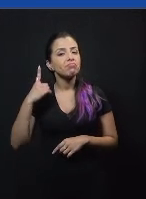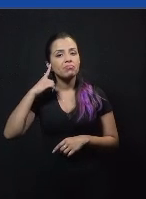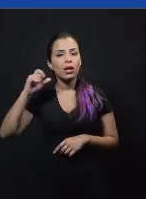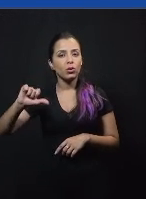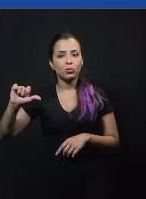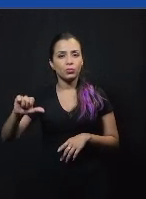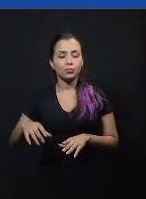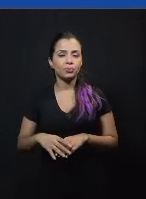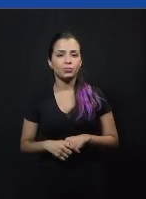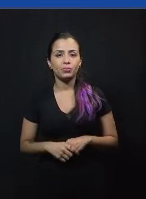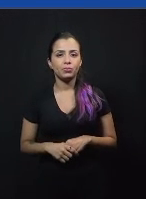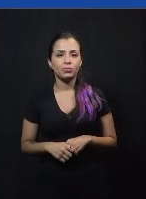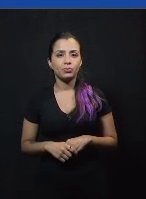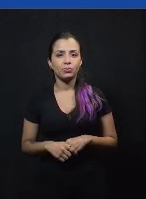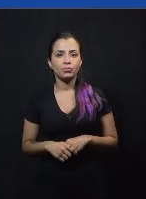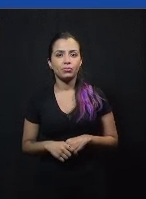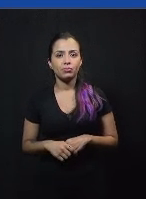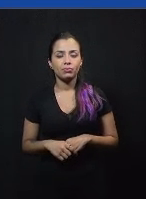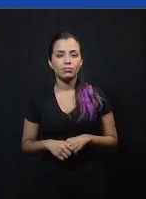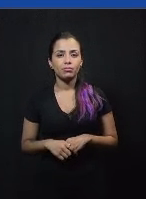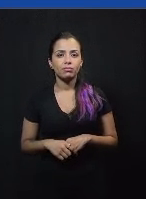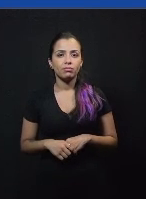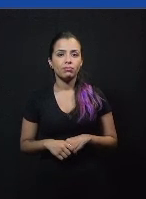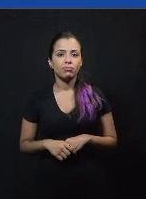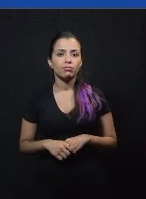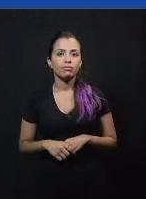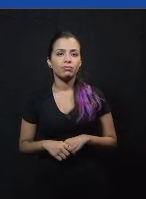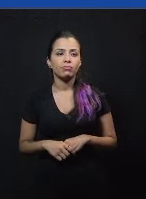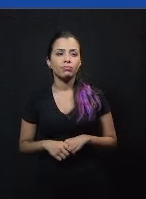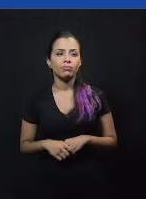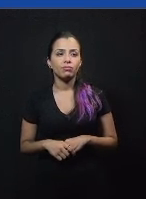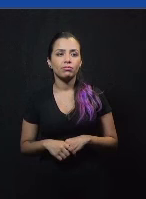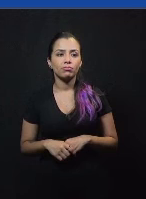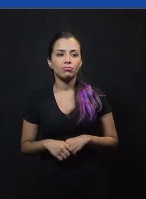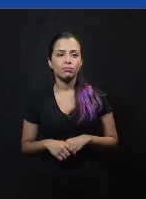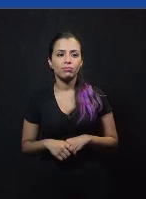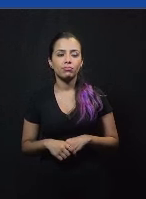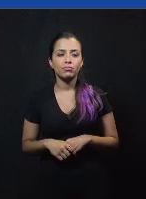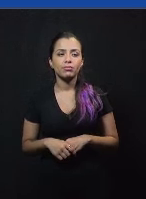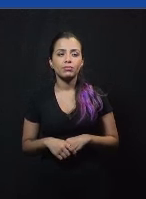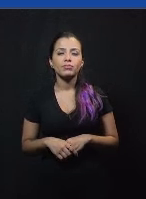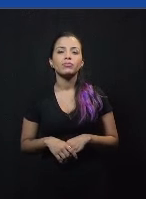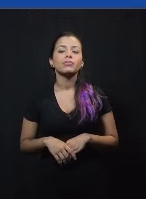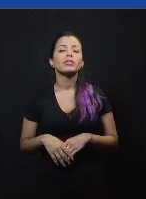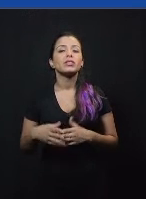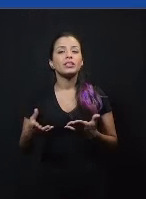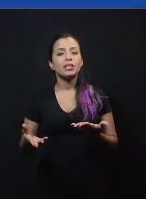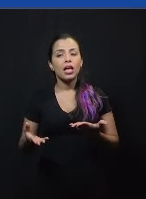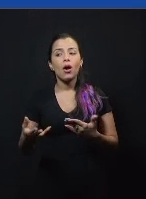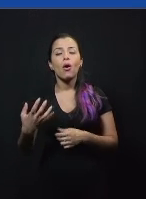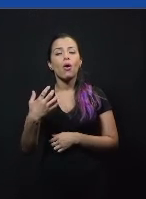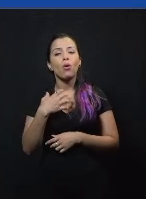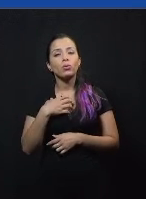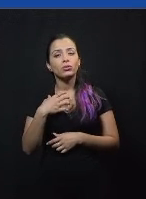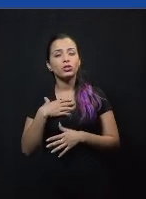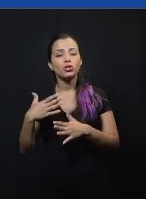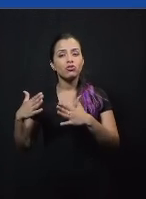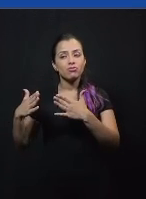de alguém que fez a tarefa de casa e está ali para explorar uma questão para expor uma questão de forma honesta